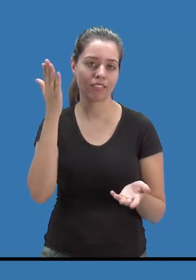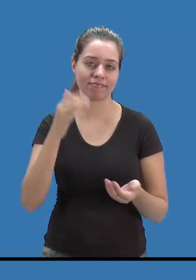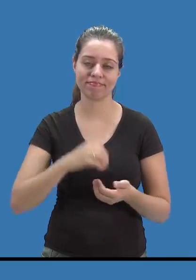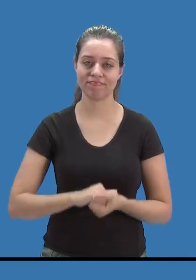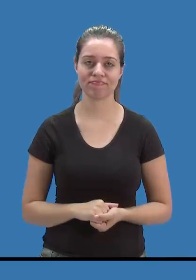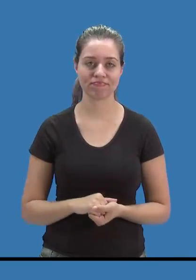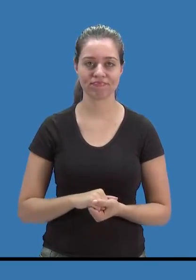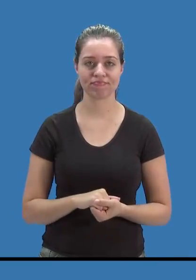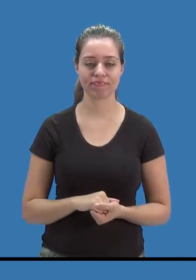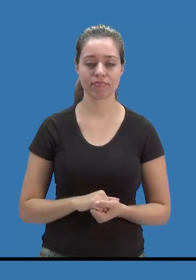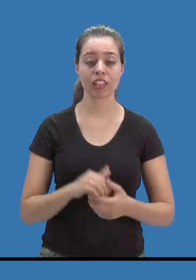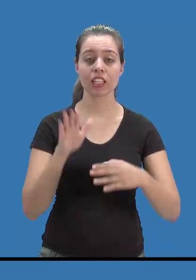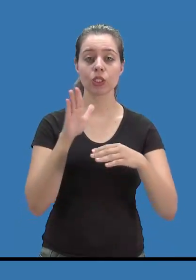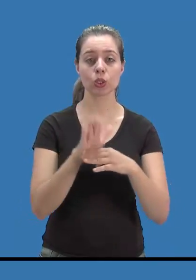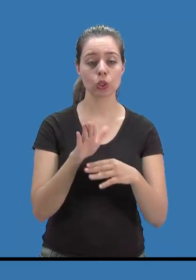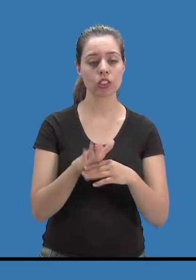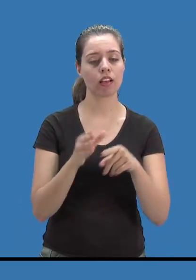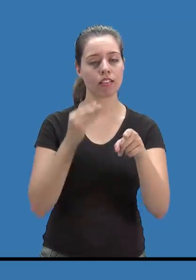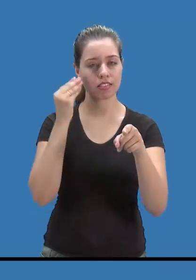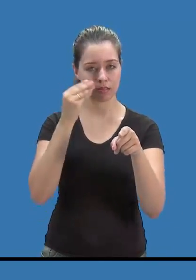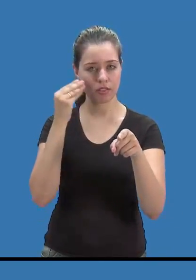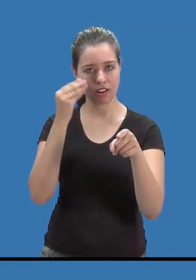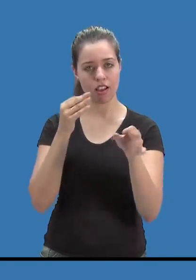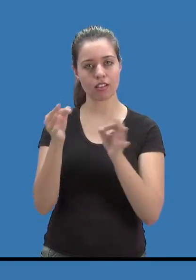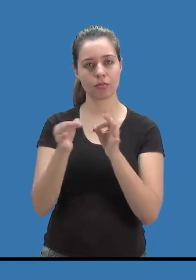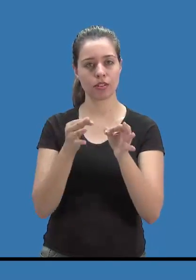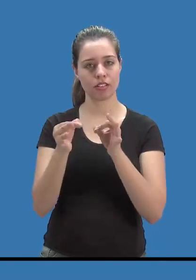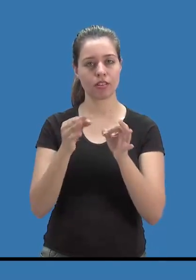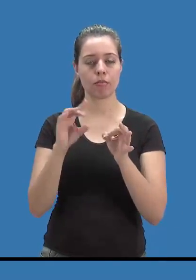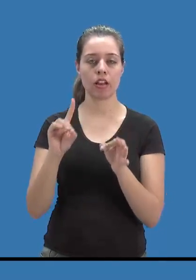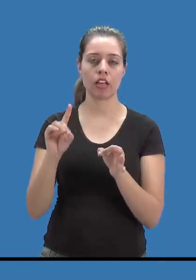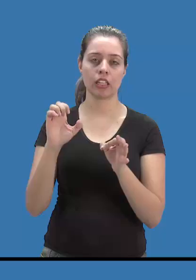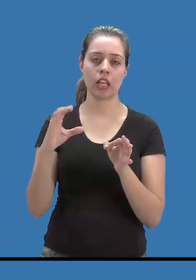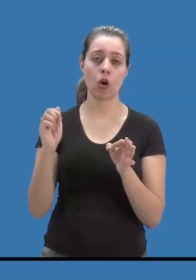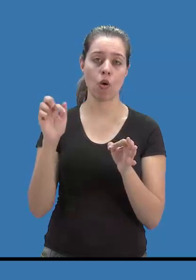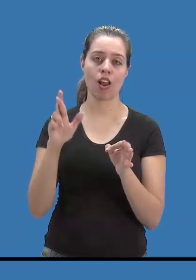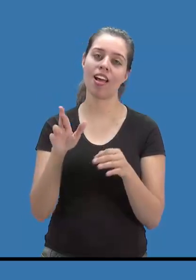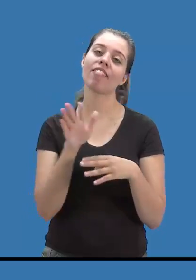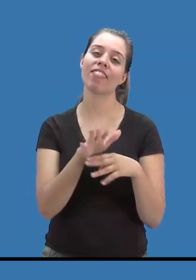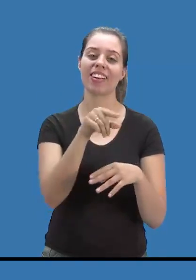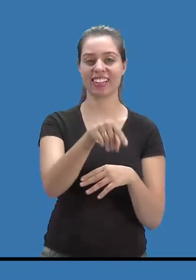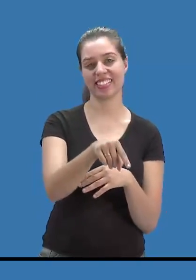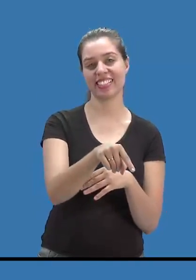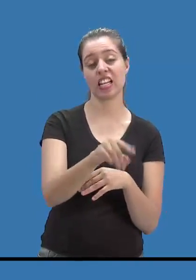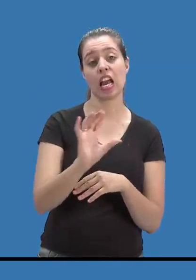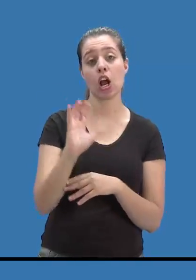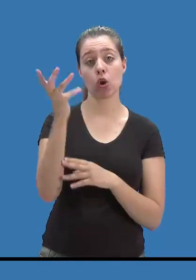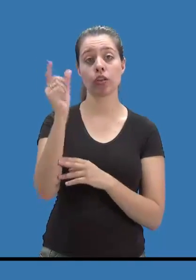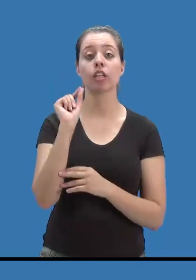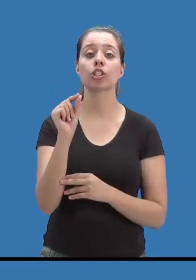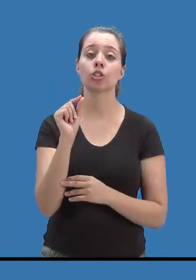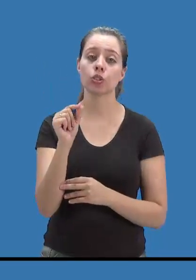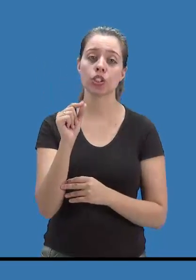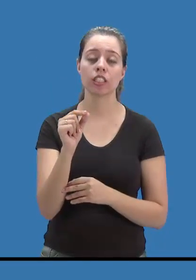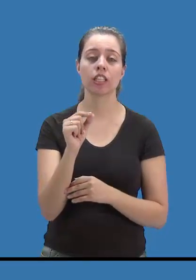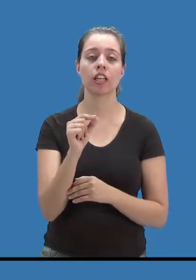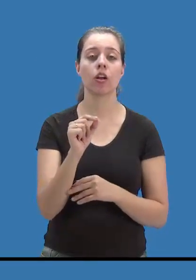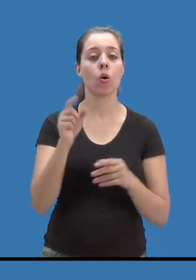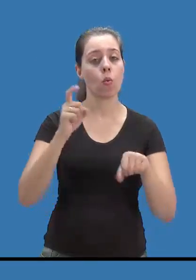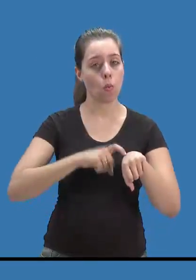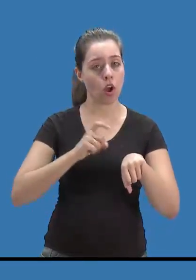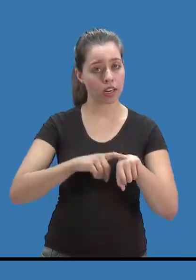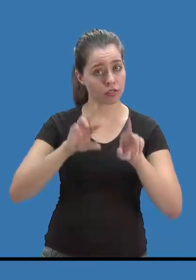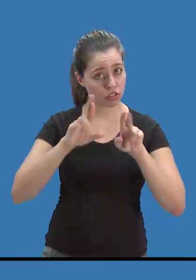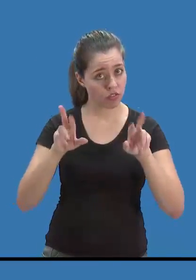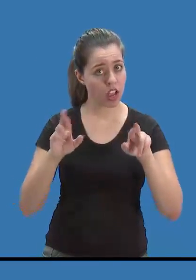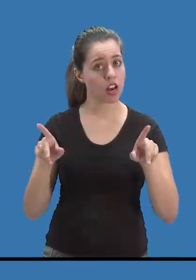experiências é o que o programa Decolar tem feito desde que foi criado, em 2007. Elas acontecem no contraturno das aulas, nos